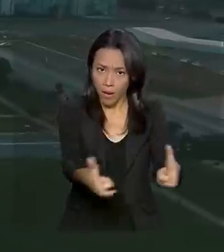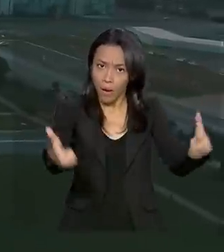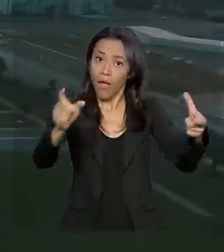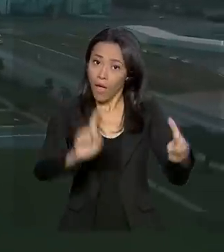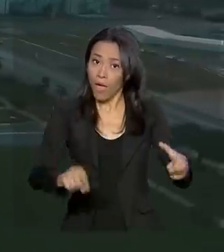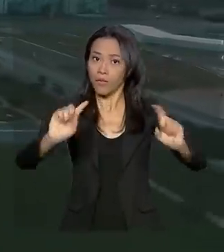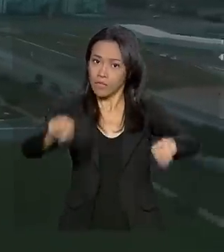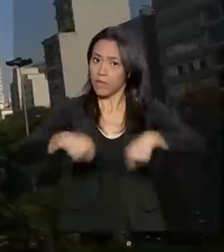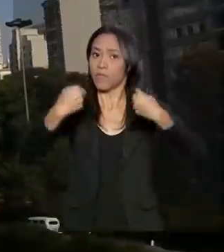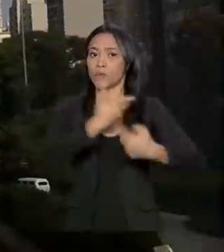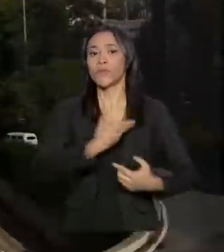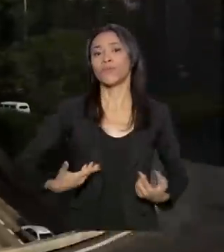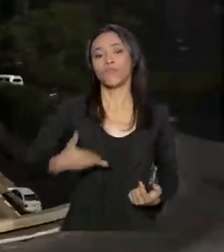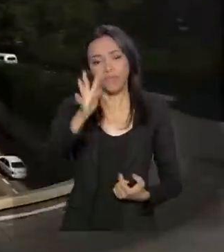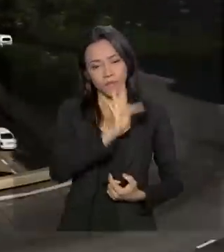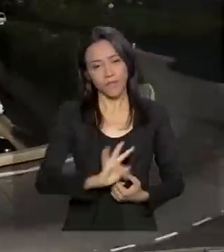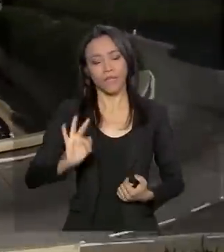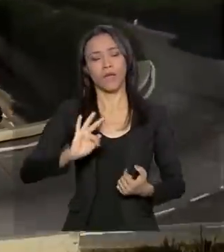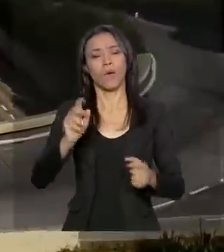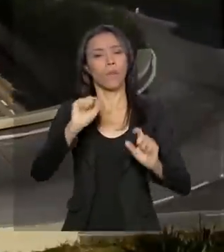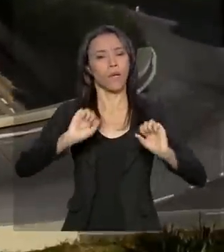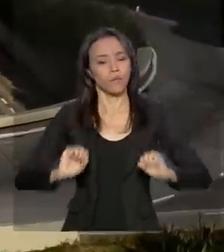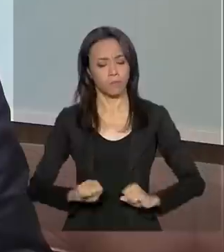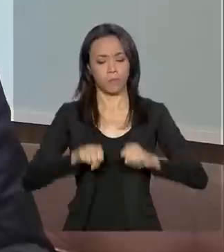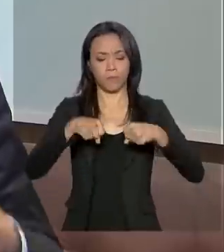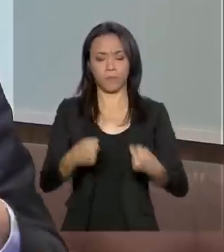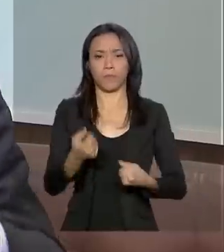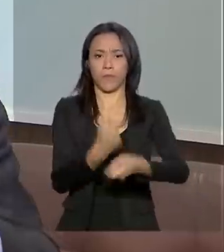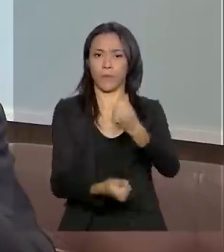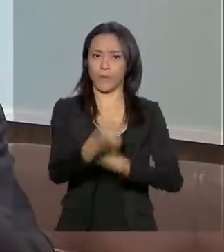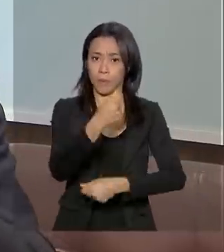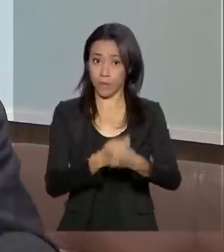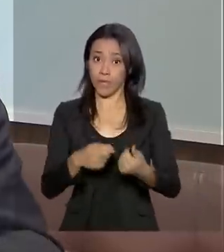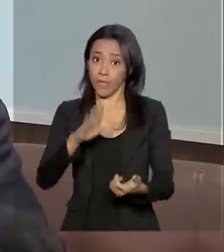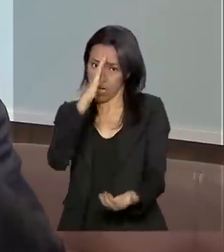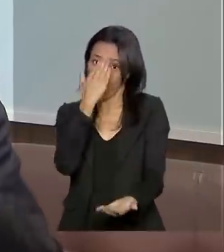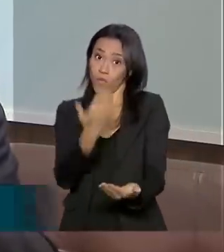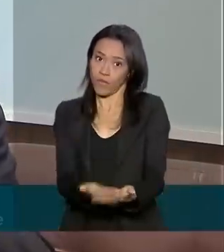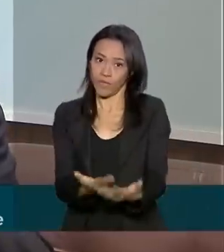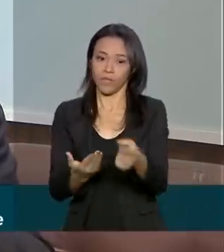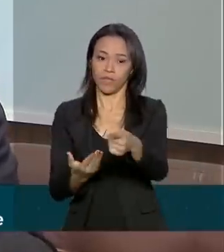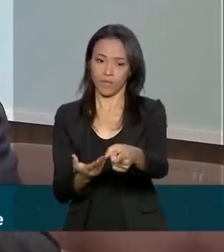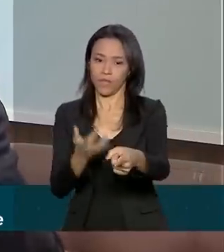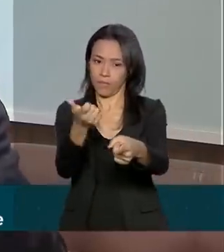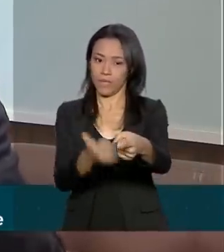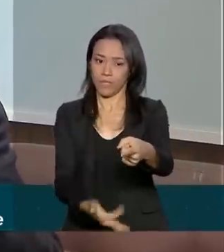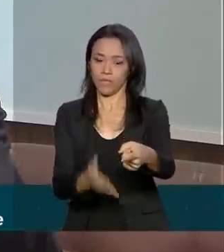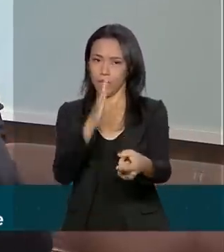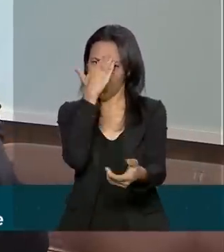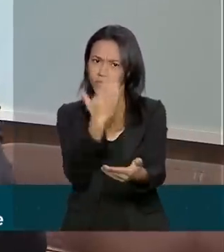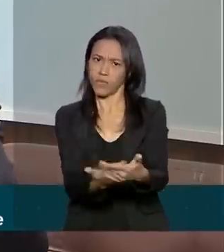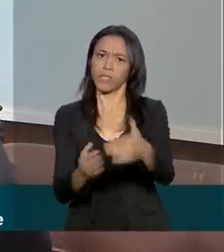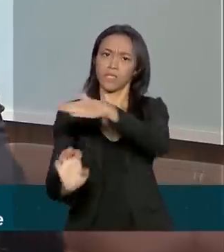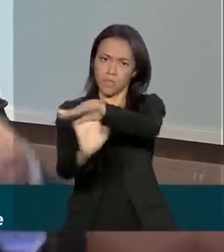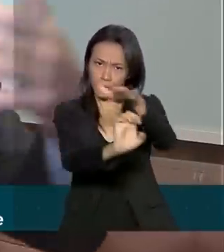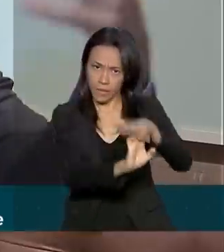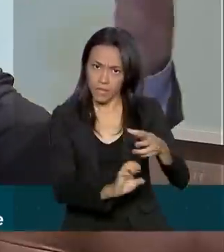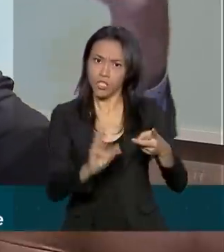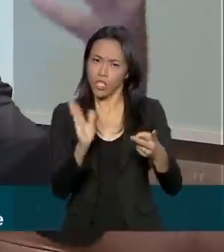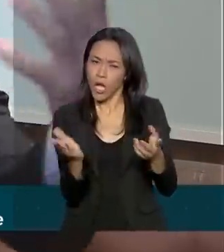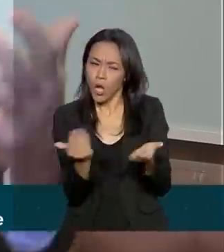reerguer a economia e criar novos investimentos. A confiança dos empresários, a confiança do consumidor começou a recuperar,